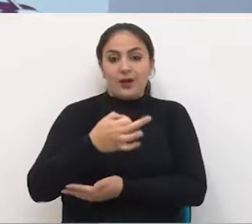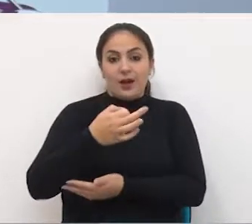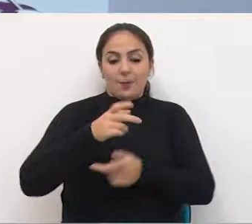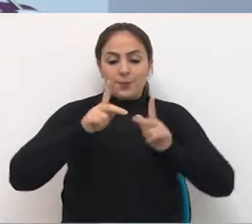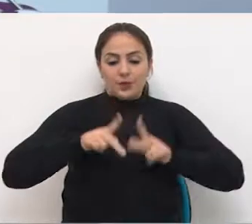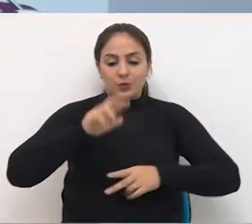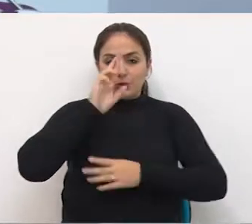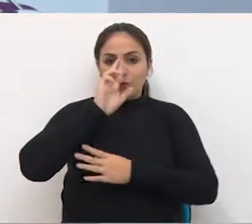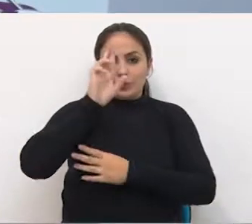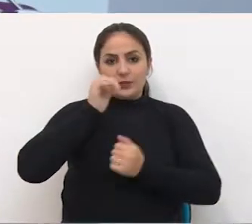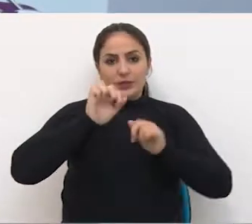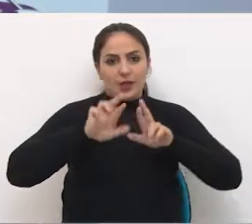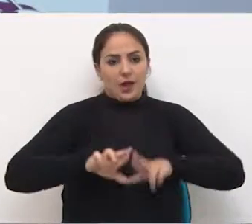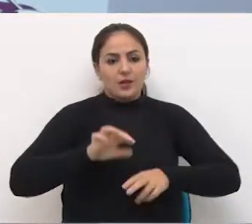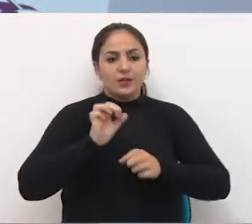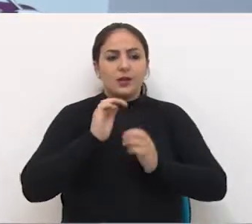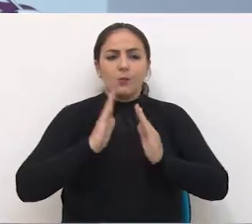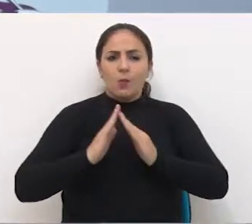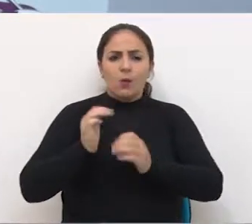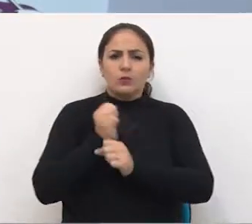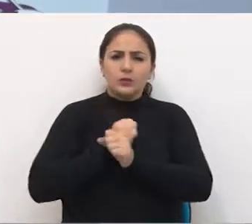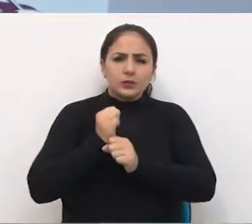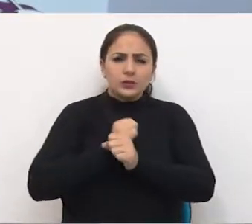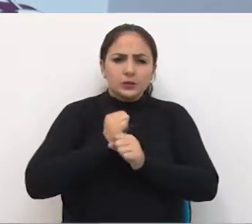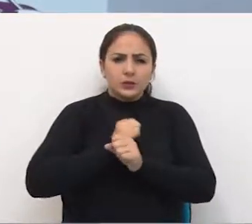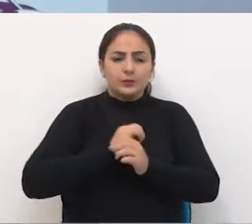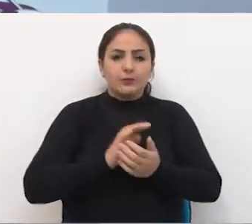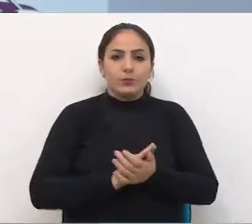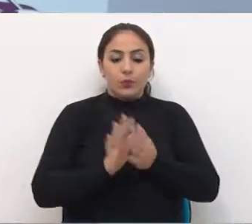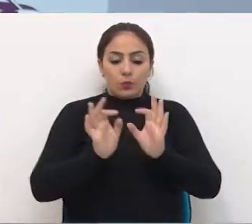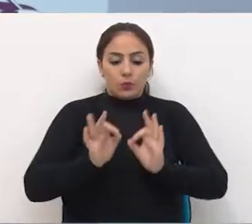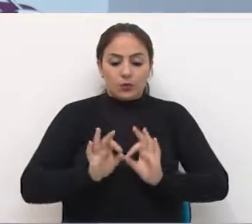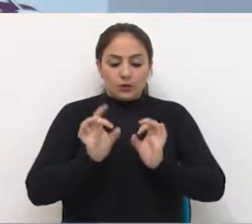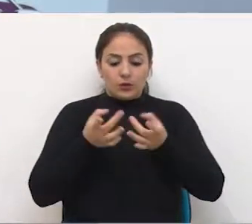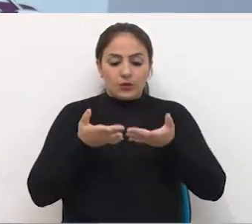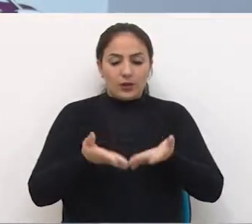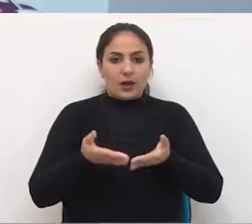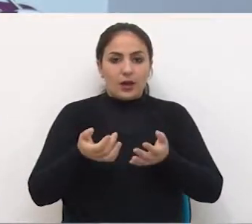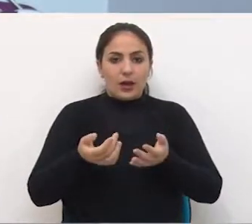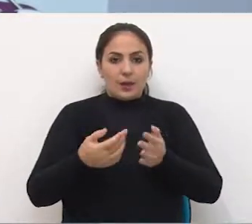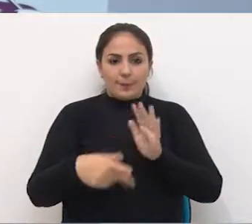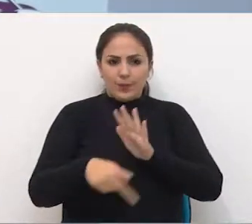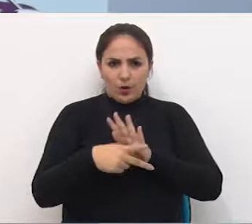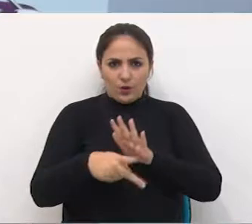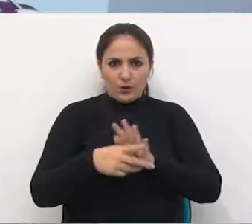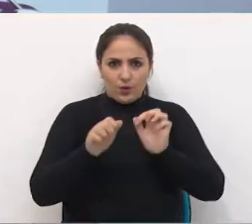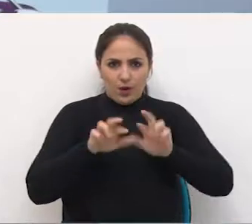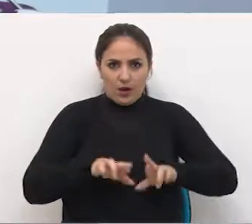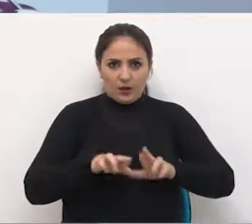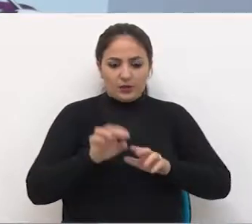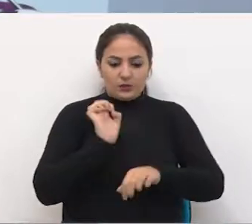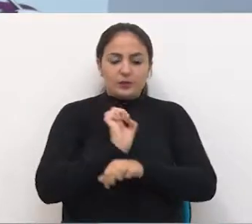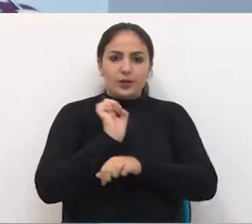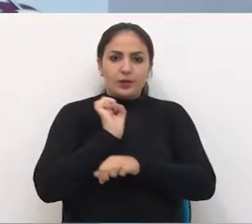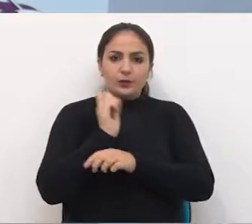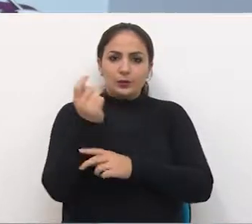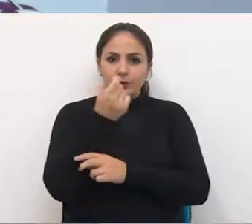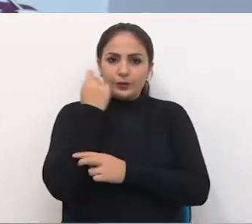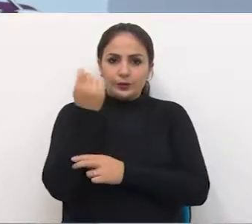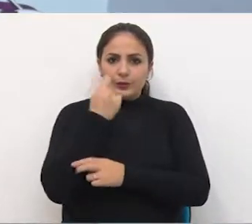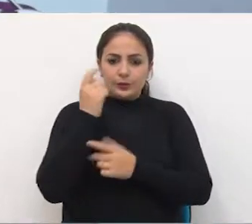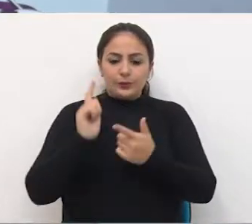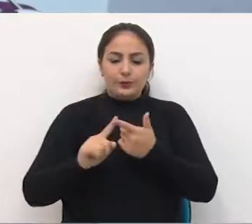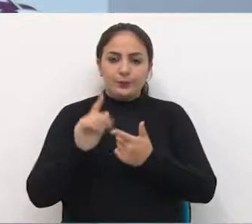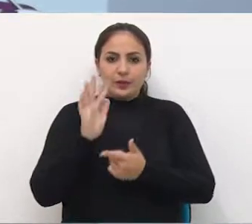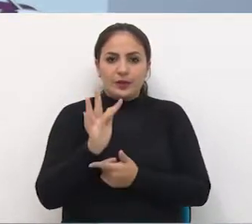proprietário daquela área onde ele reside há muito tempo. No caso do projeto, especificamente, são áreas que eram do estado do Rio Grande do Sul, eram do